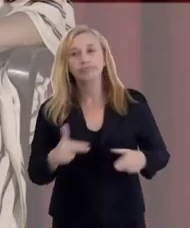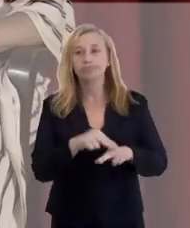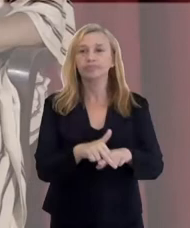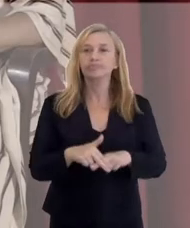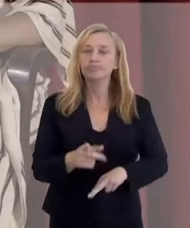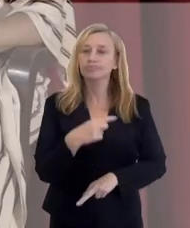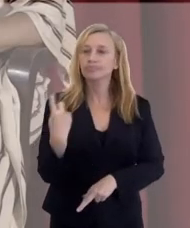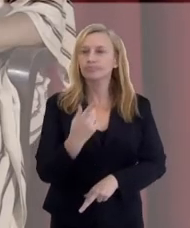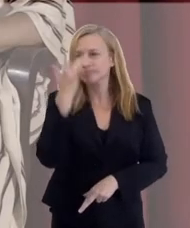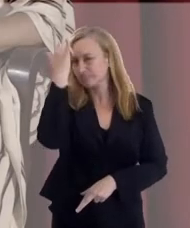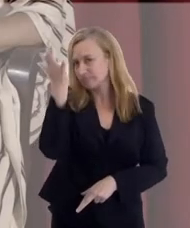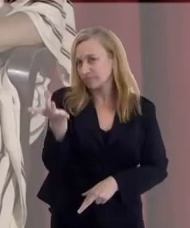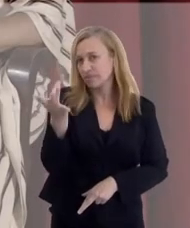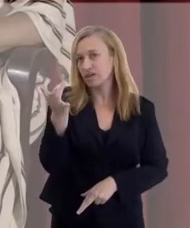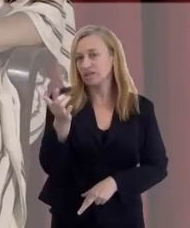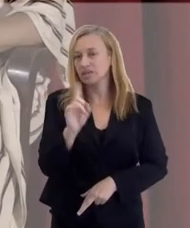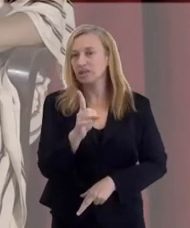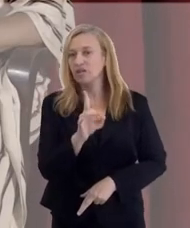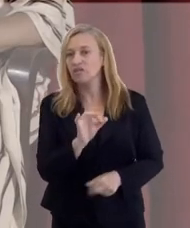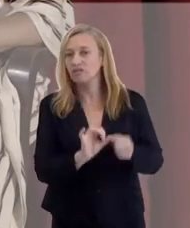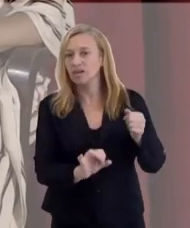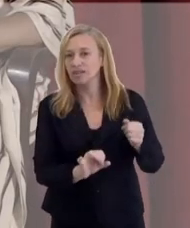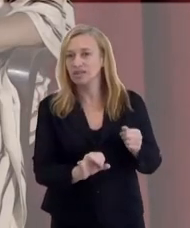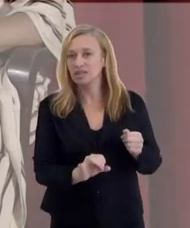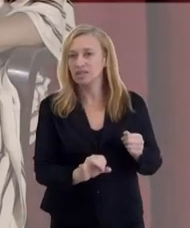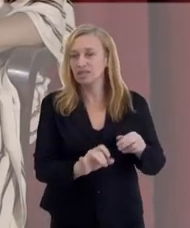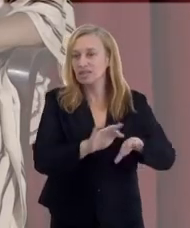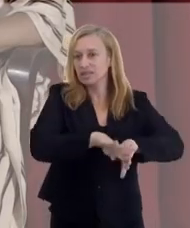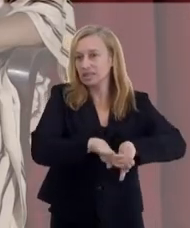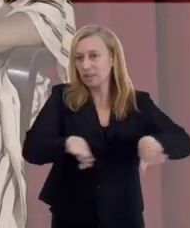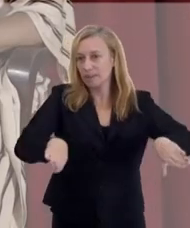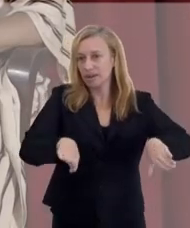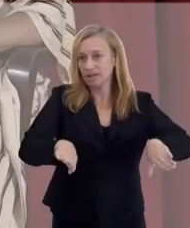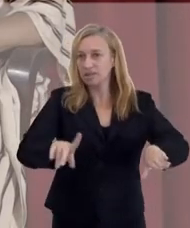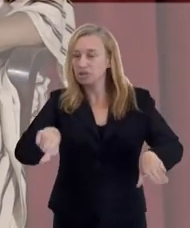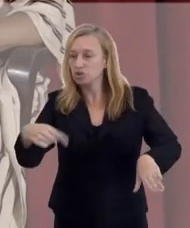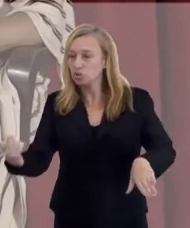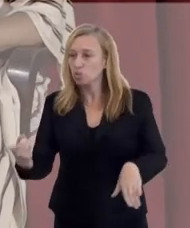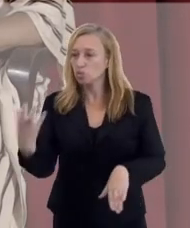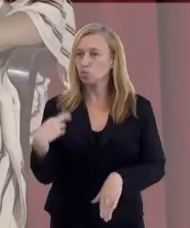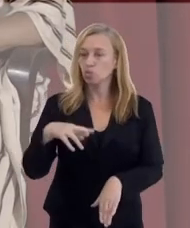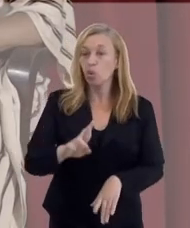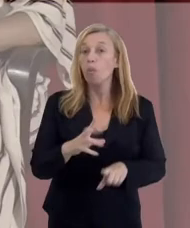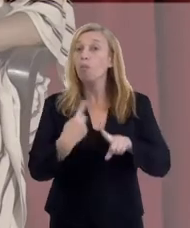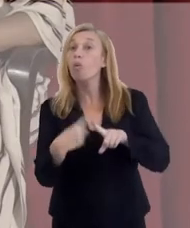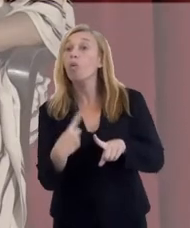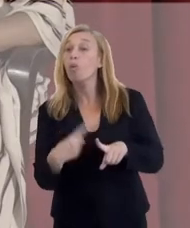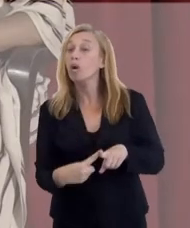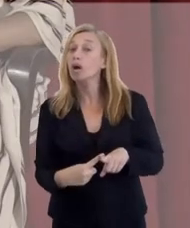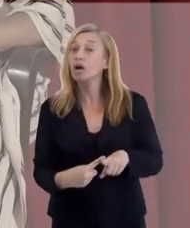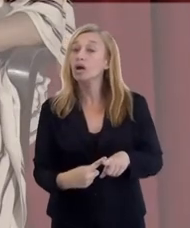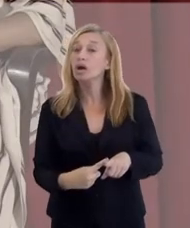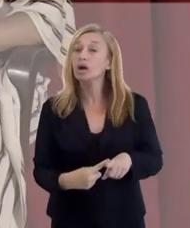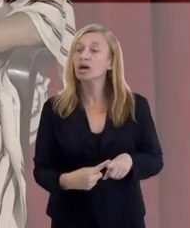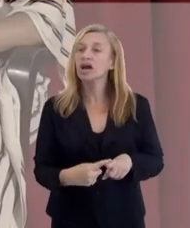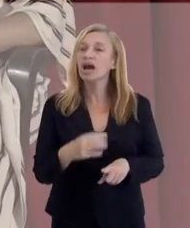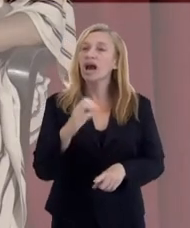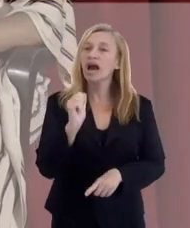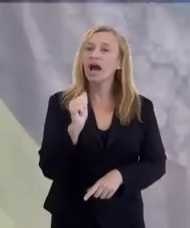Então por isso que para a gente é fácil não fazer nenhuma distinção das outras religiões, porque